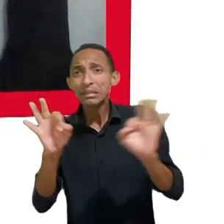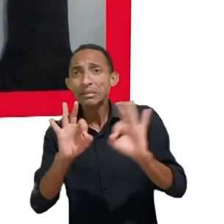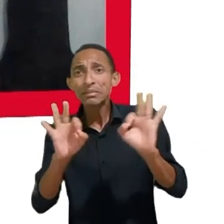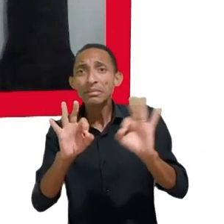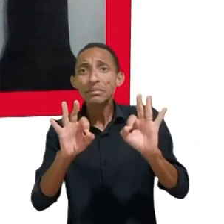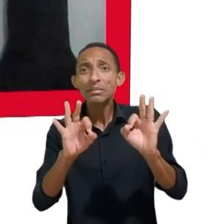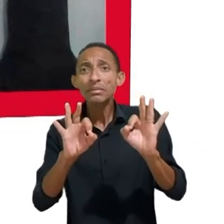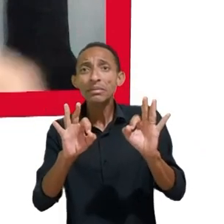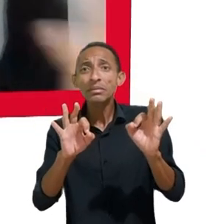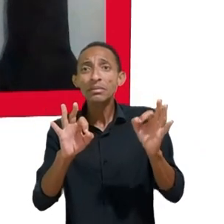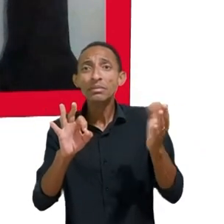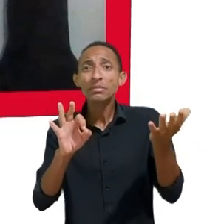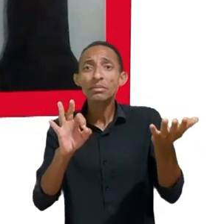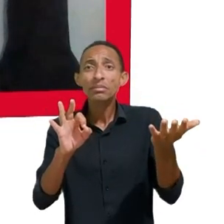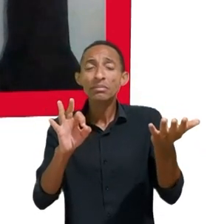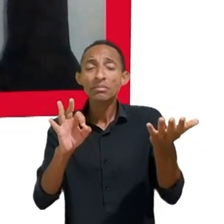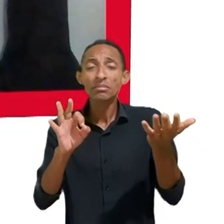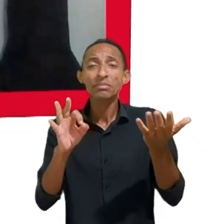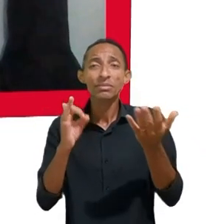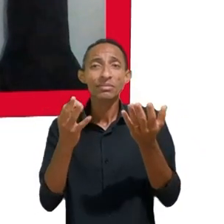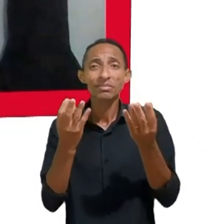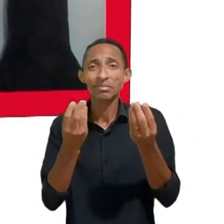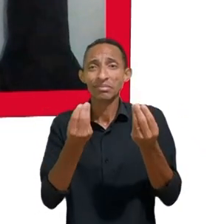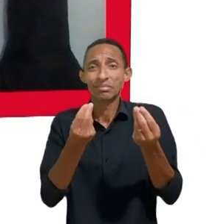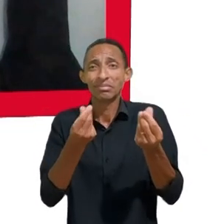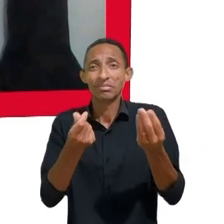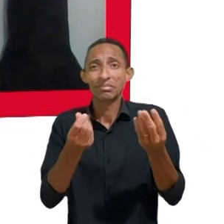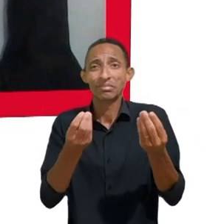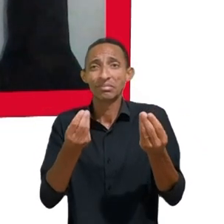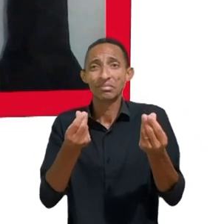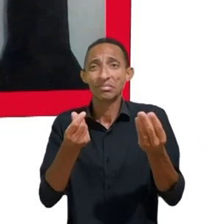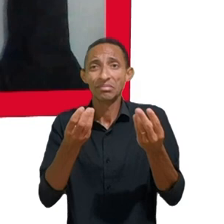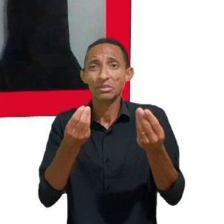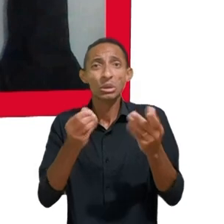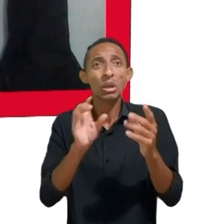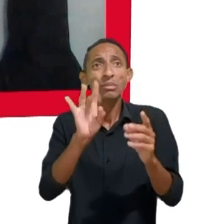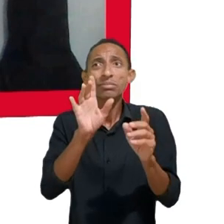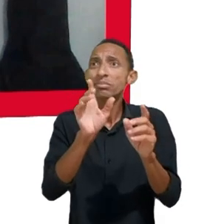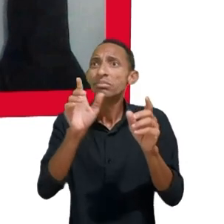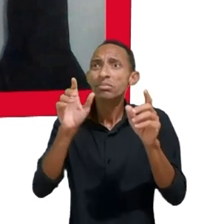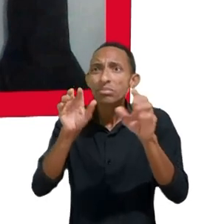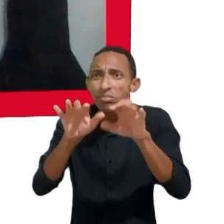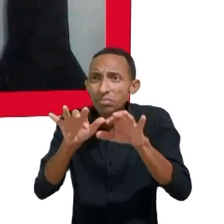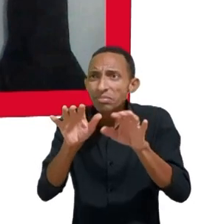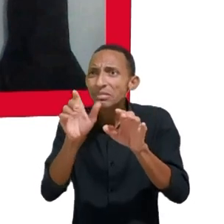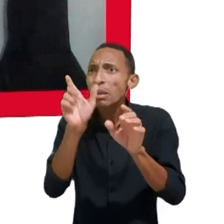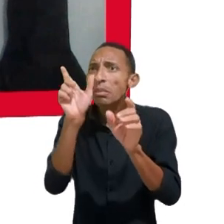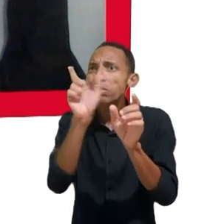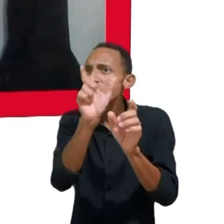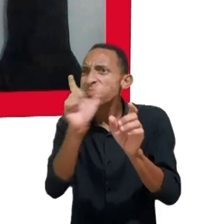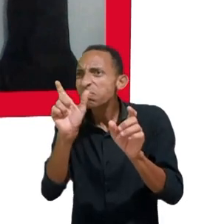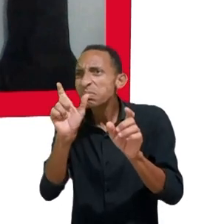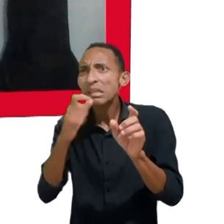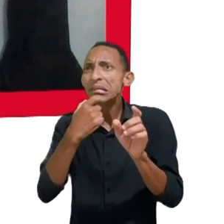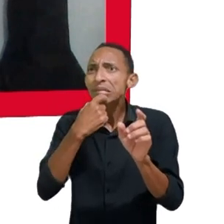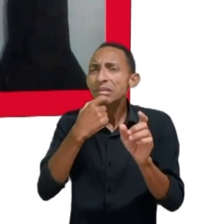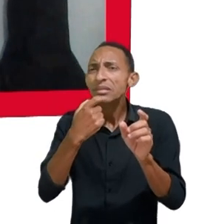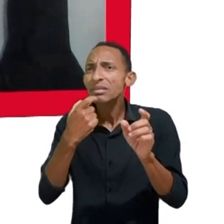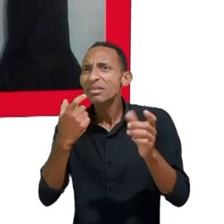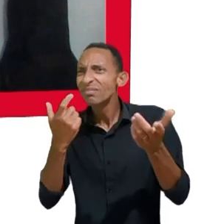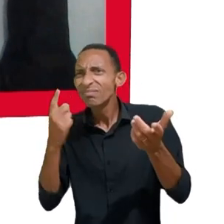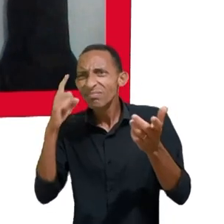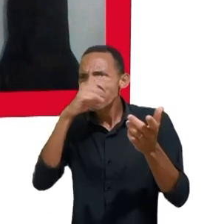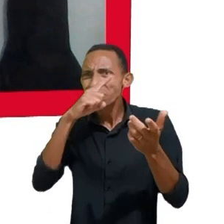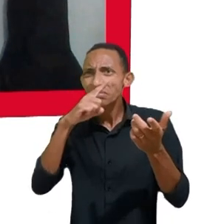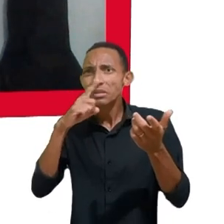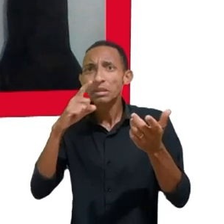gigantescos, às vezes somente em inglês, legitimando o processo de exploração comercial desses dados. A